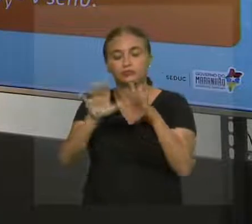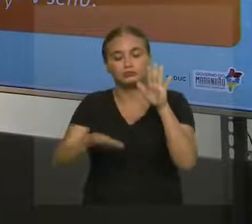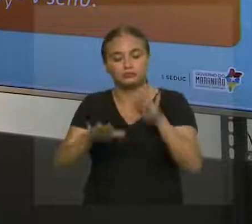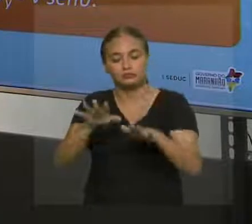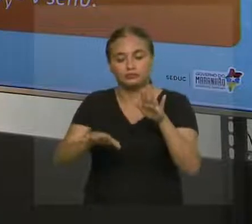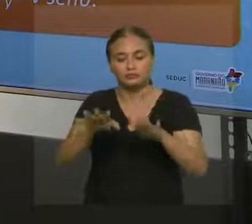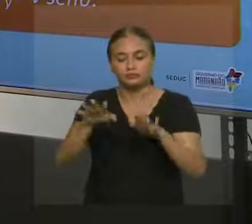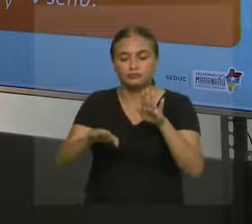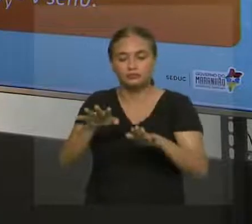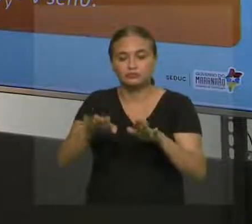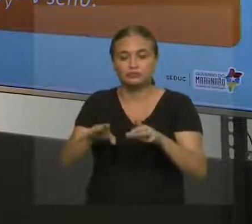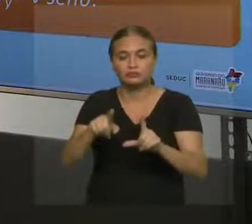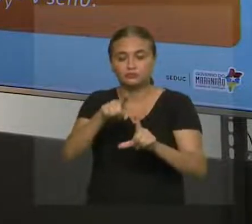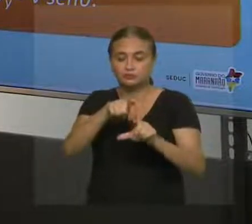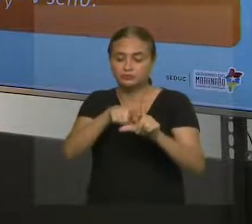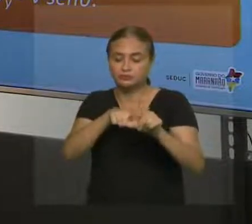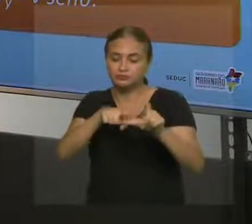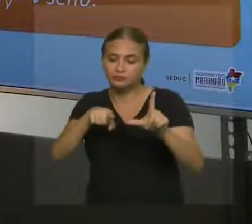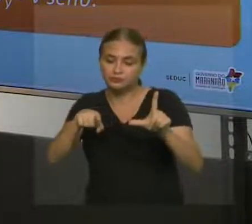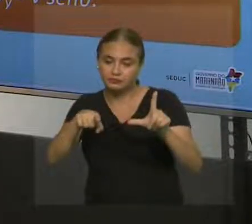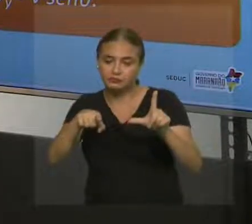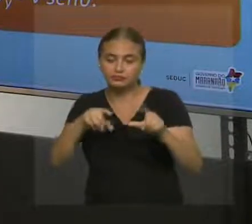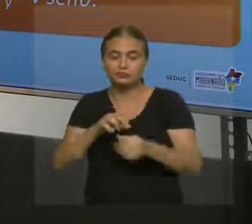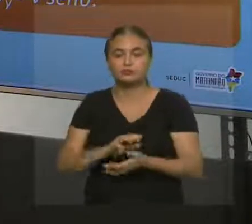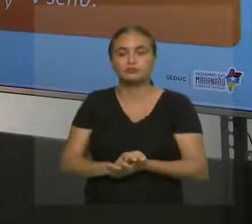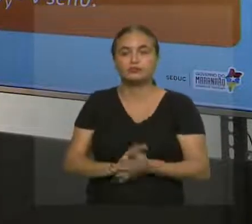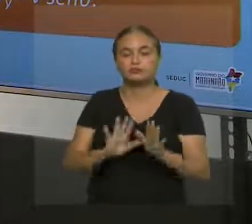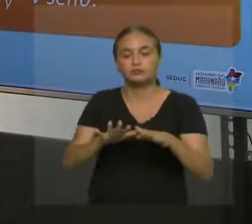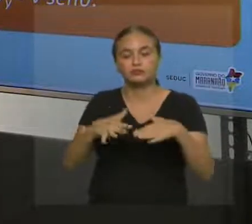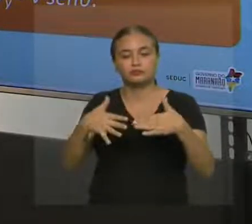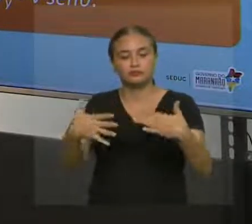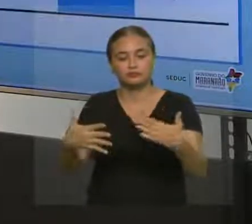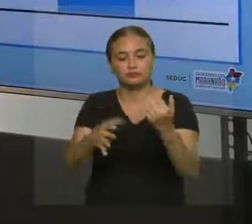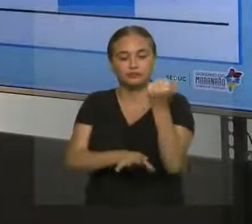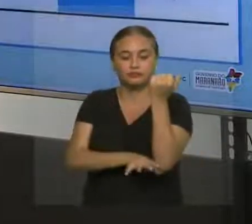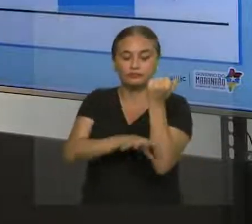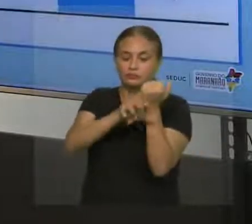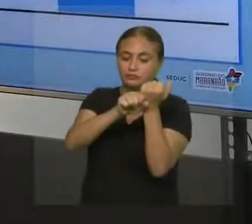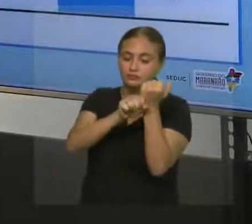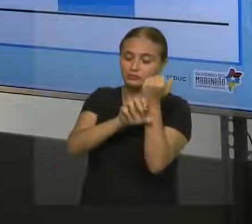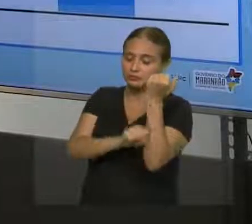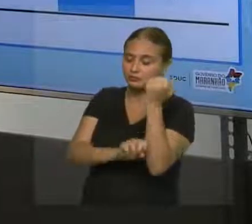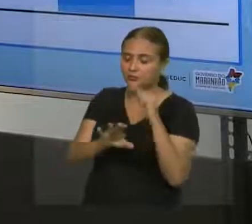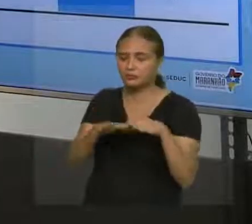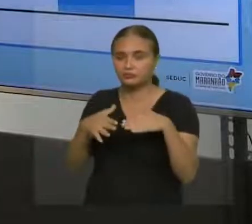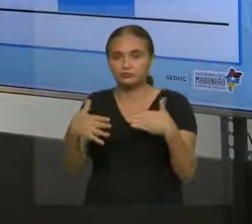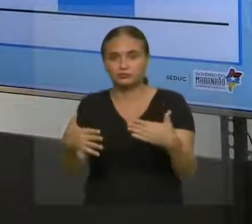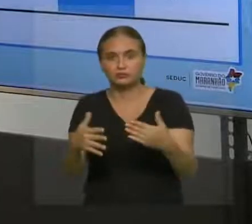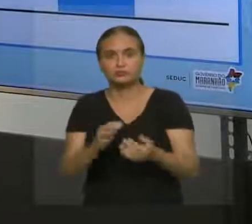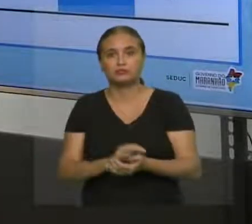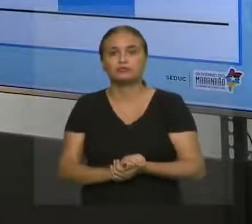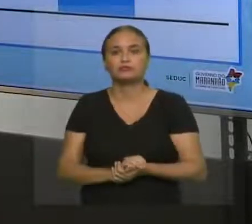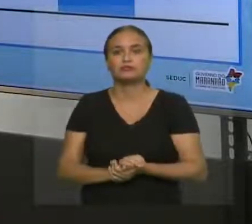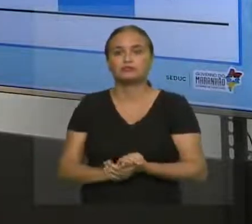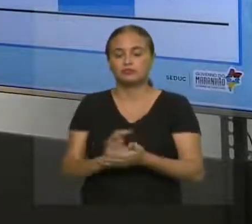ângulo, tá? Depende de onde vai ter esse ângulo para você saber quem é seno e quem é cosseno. Então, só para finalizar aqui, para a gente fechar a aula de